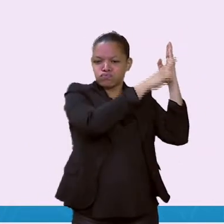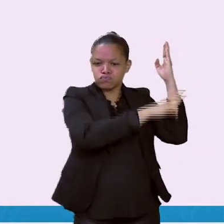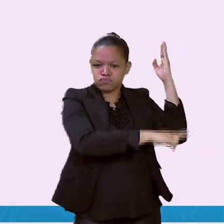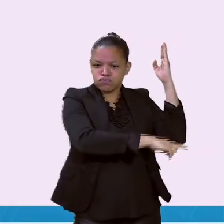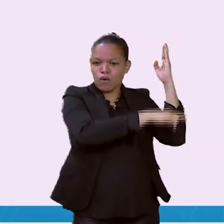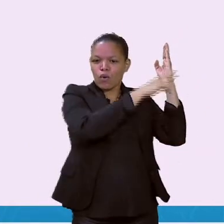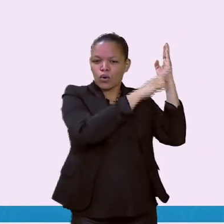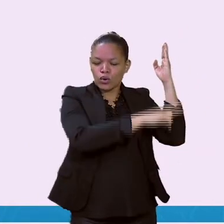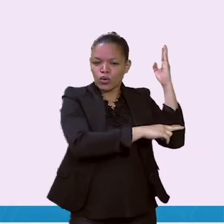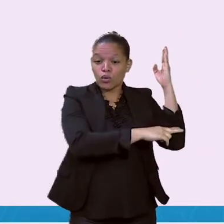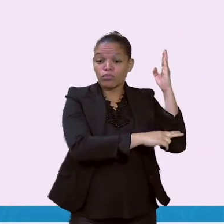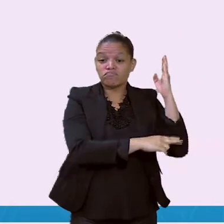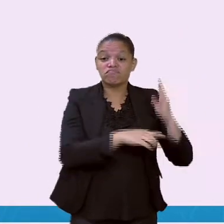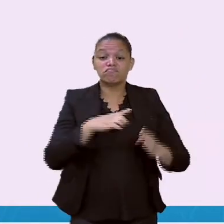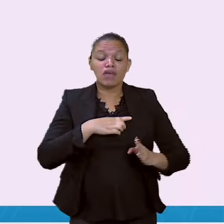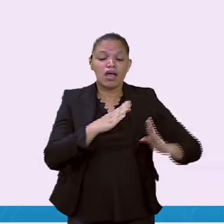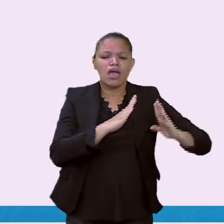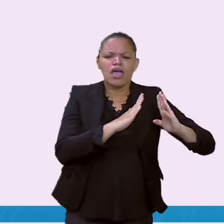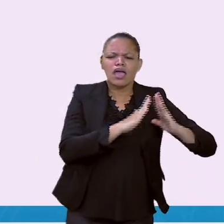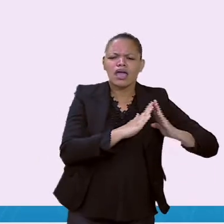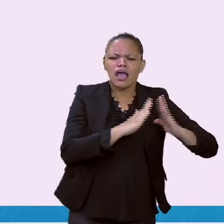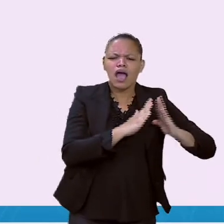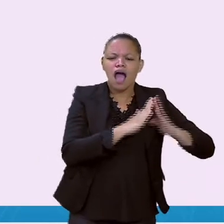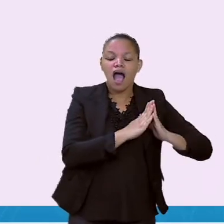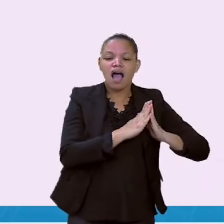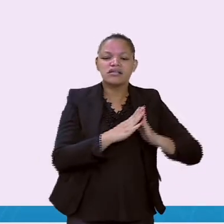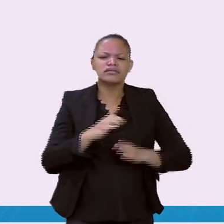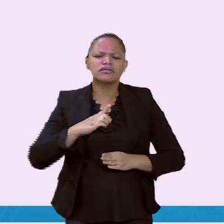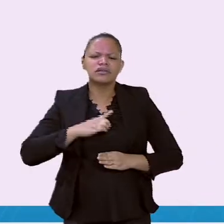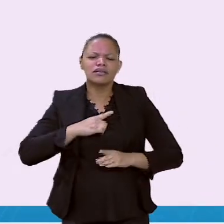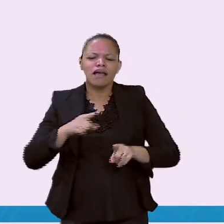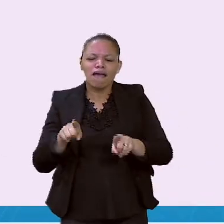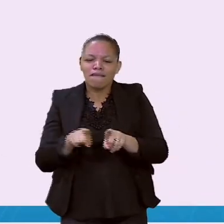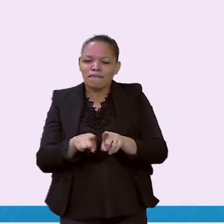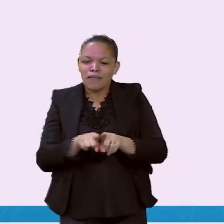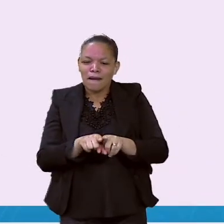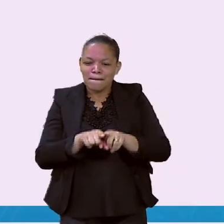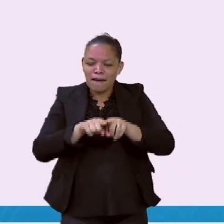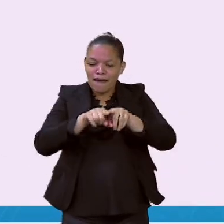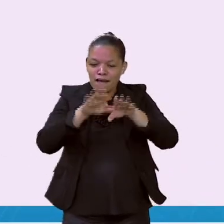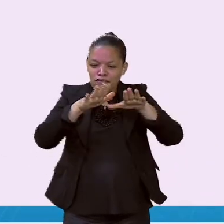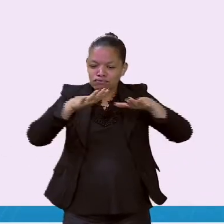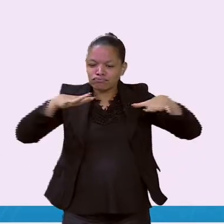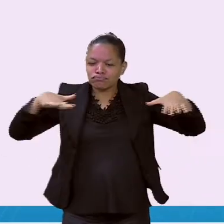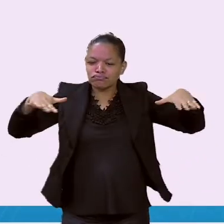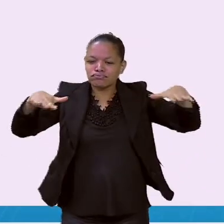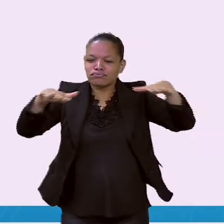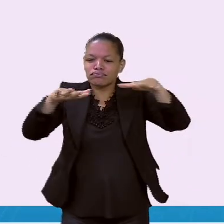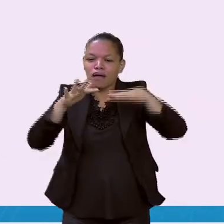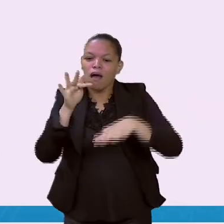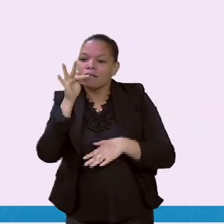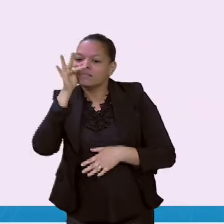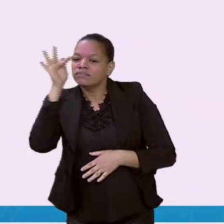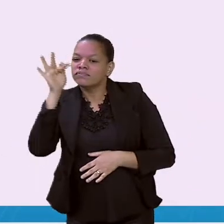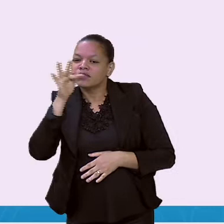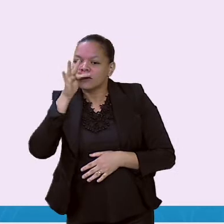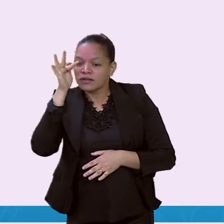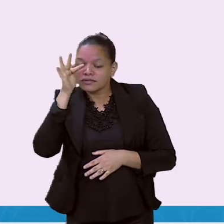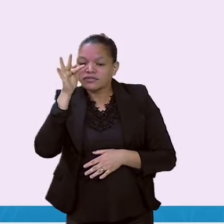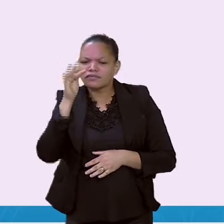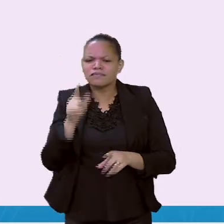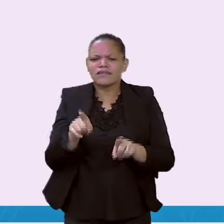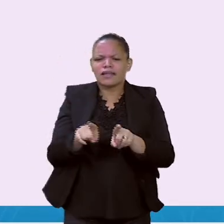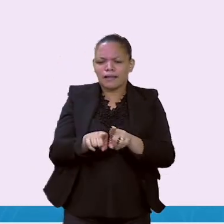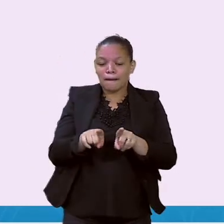no fundo e tem jardim na frente, como a casa da Teresinha. E tem umas que tem um espaço grande nos